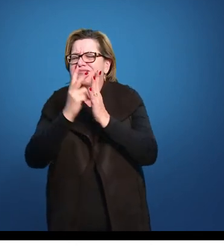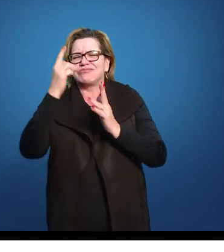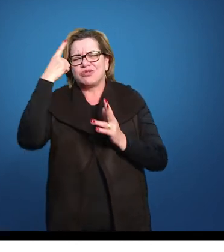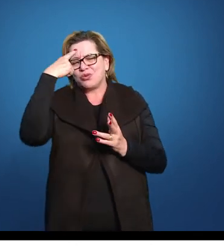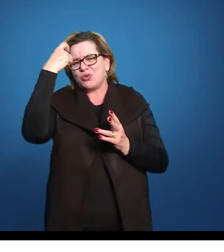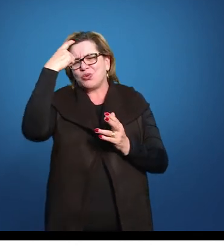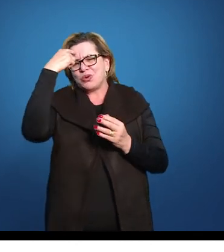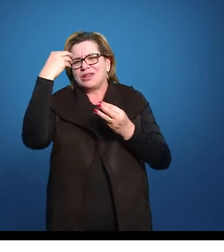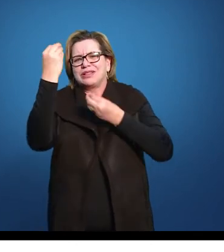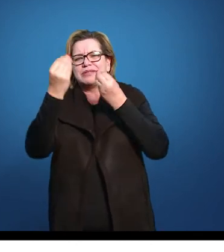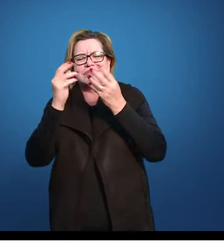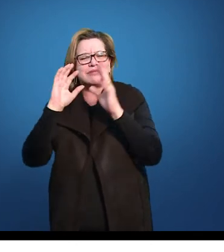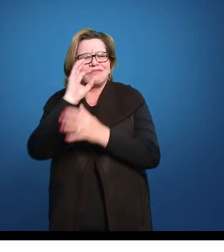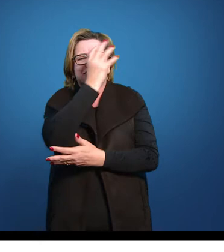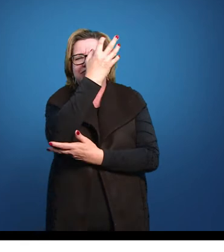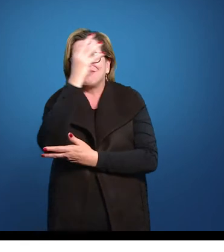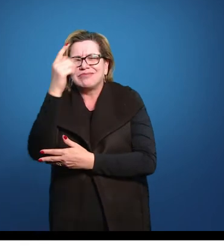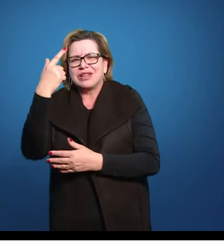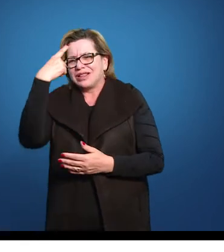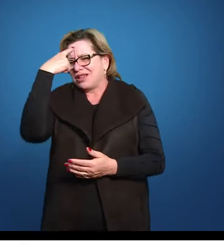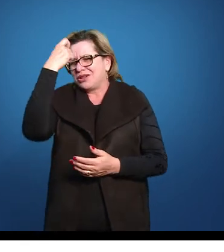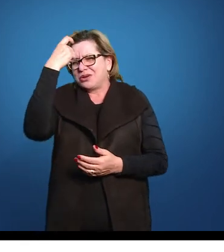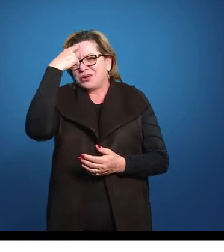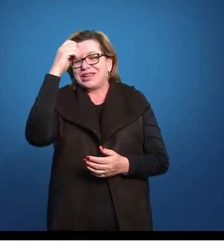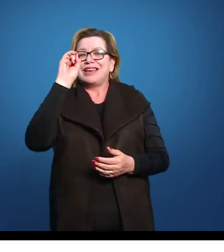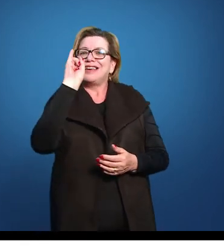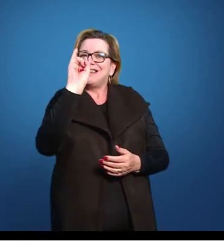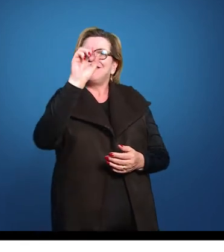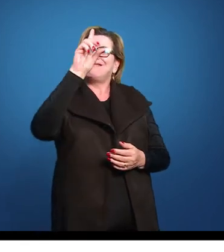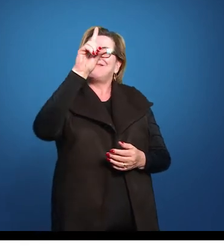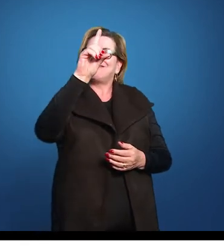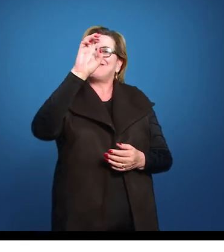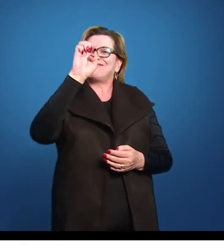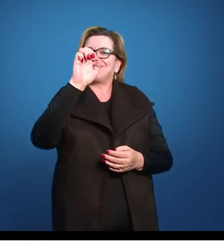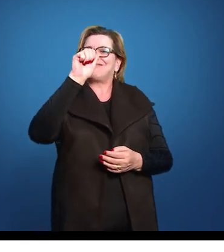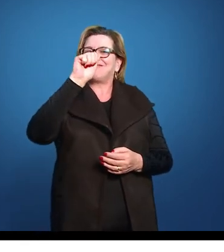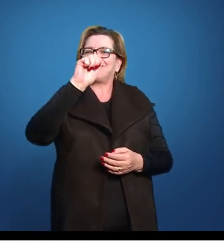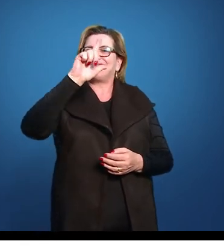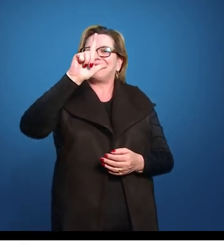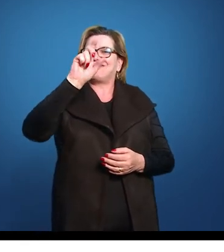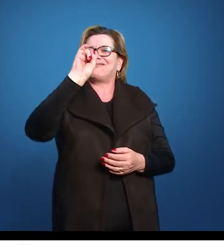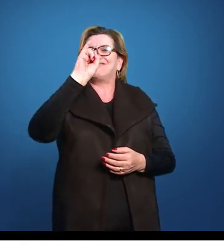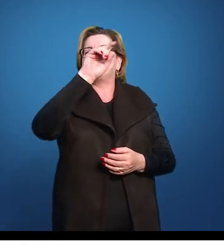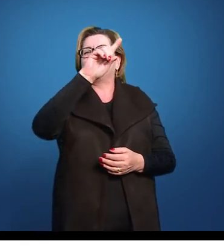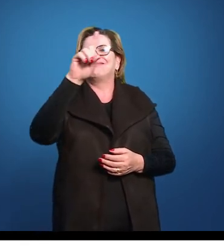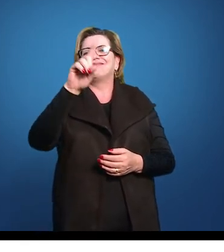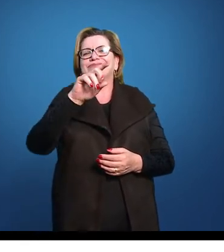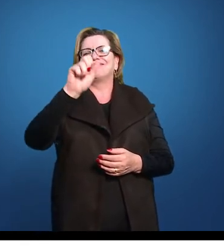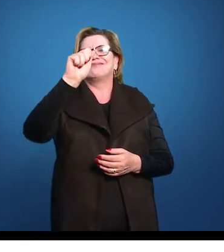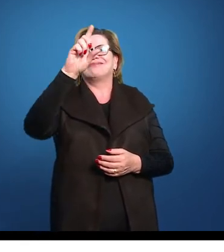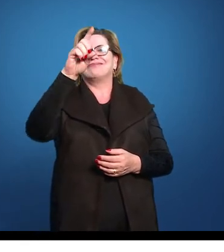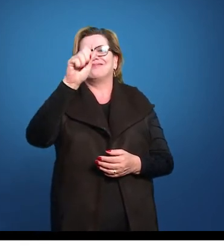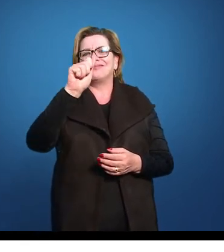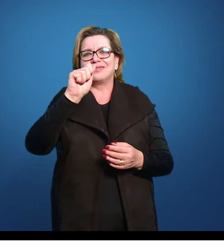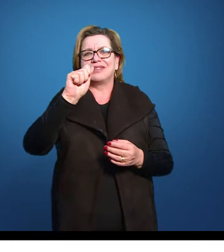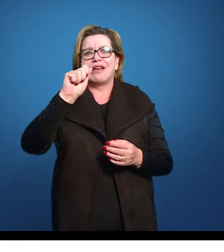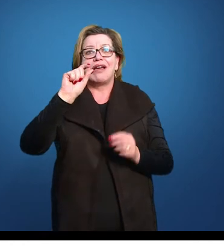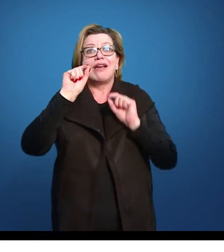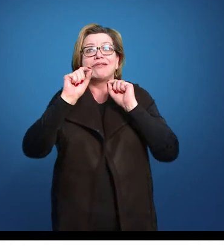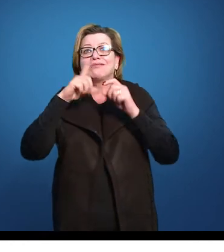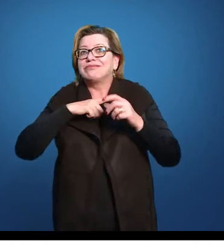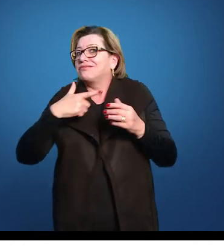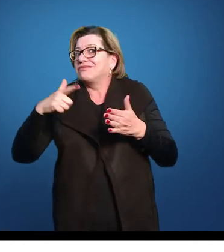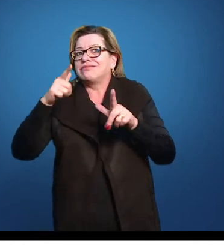a natureza brasileira vai ser representada de uma maneira idealizada. Quem não aparece aqui é o negro,